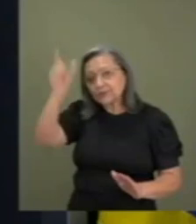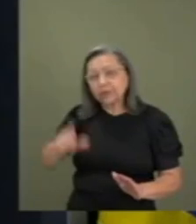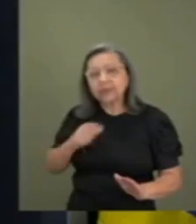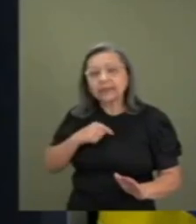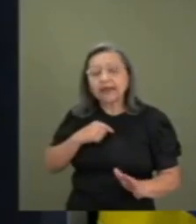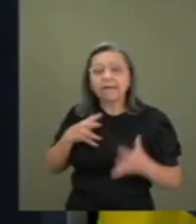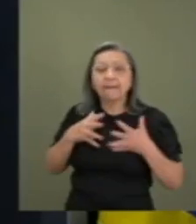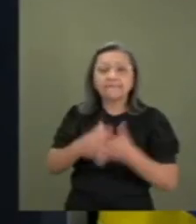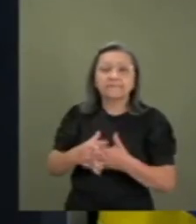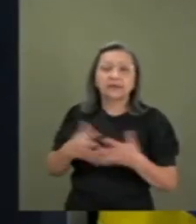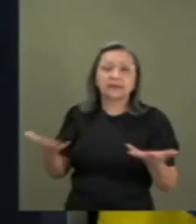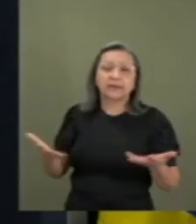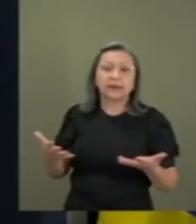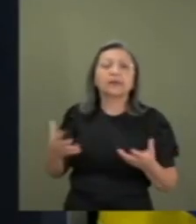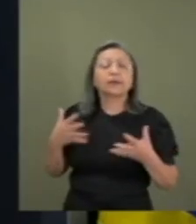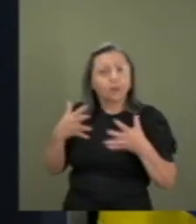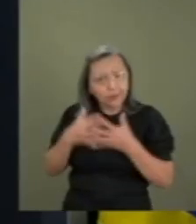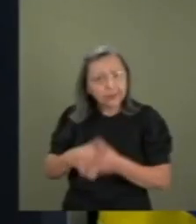o parlamento.